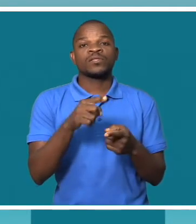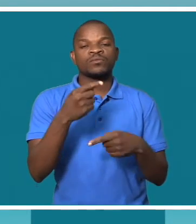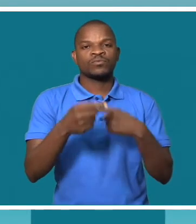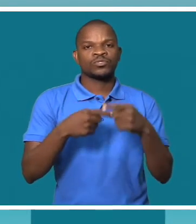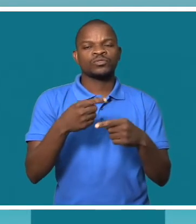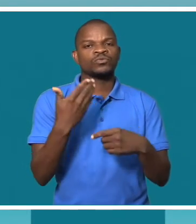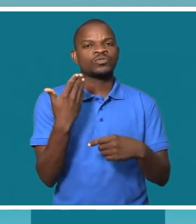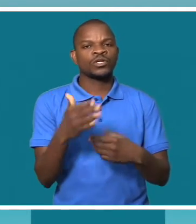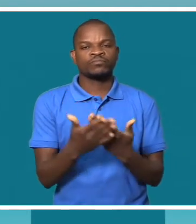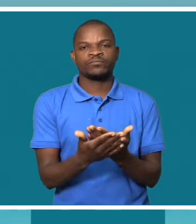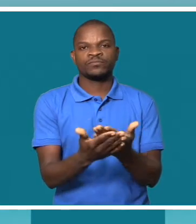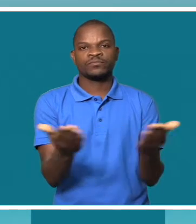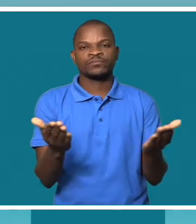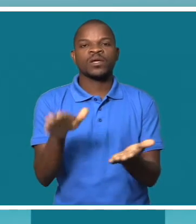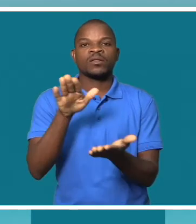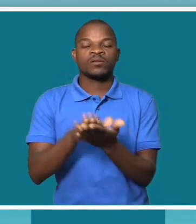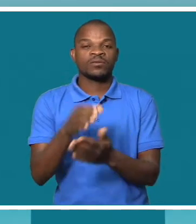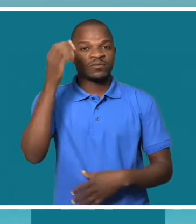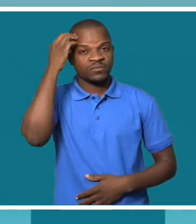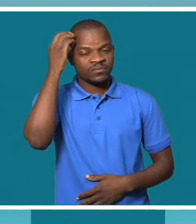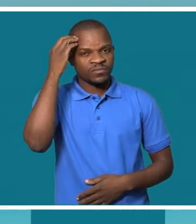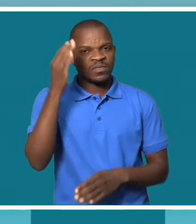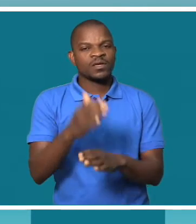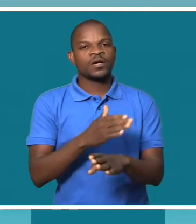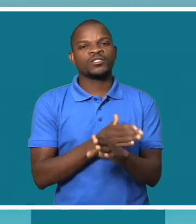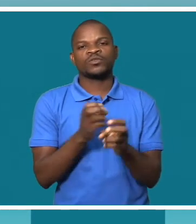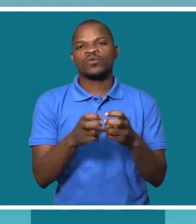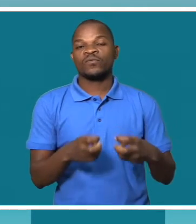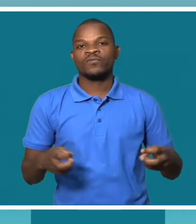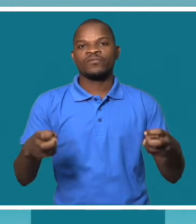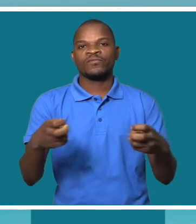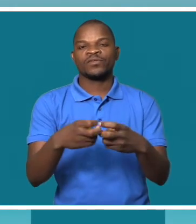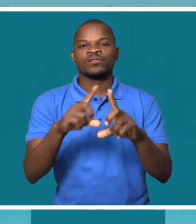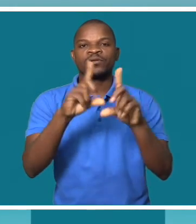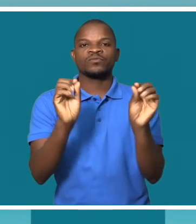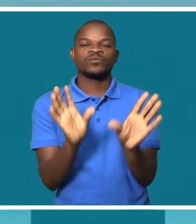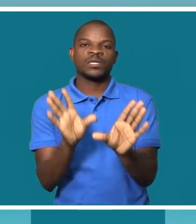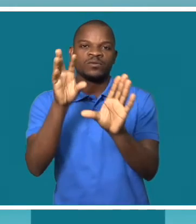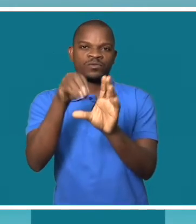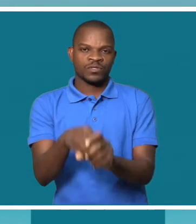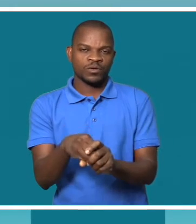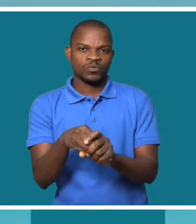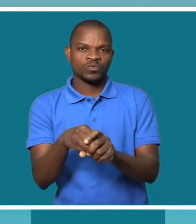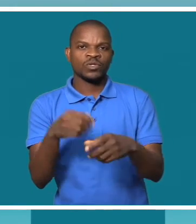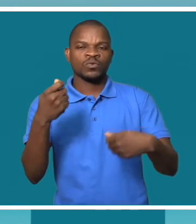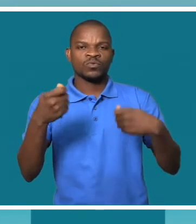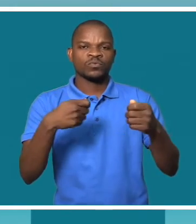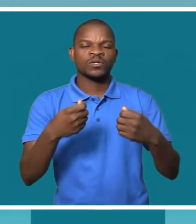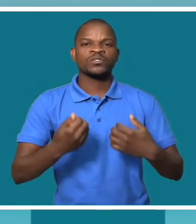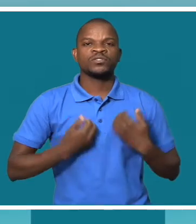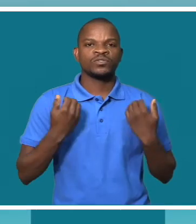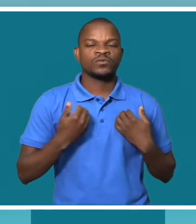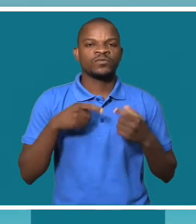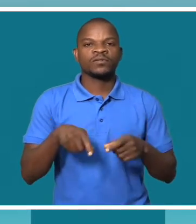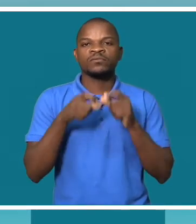apresentado em Maputo durante a primeira conferência sobre a inclusão social e econômica de jovens em